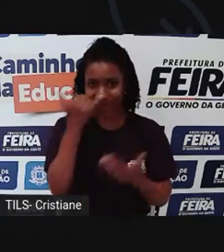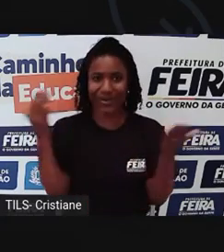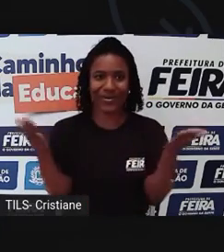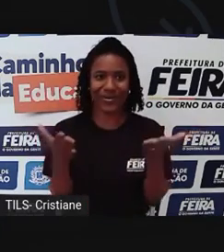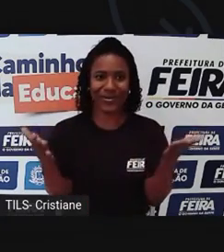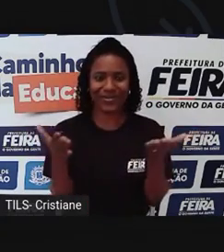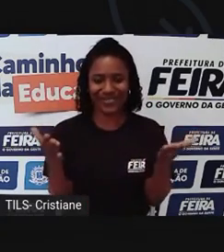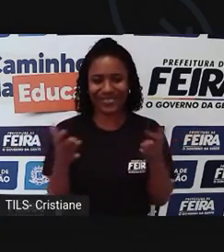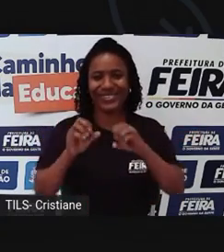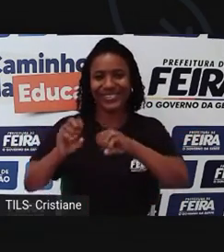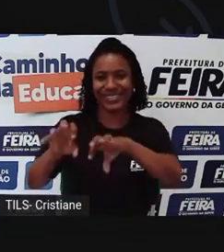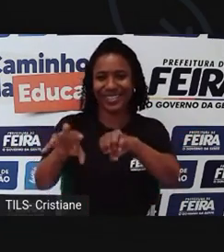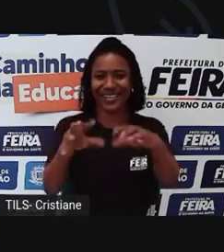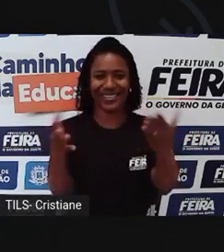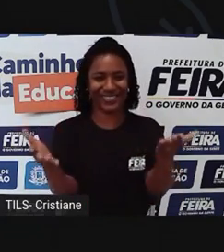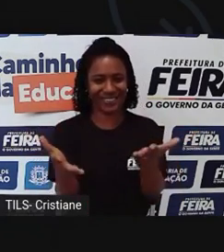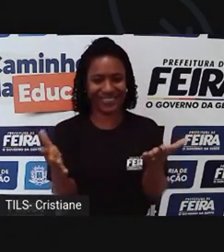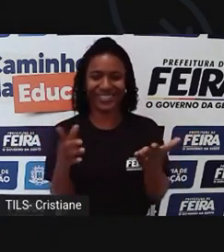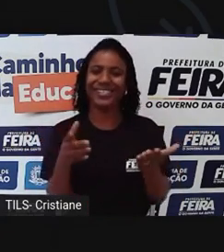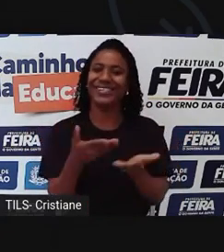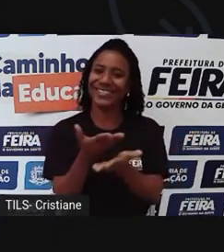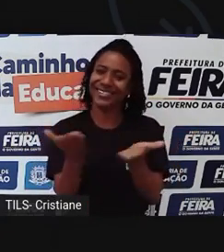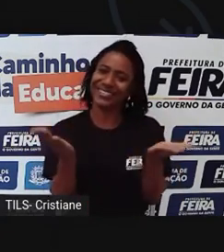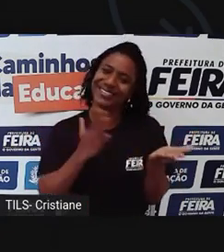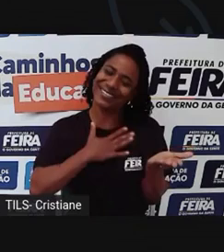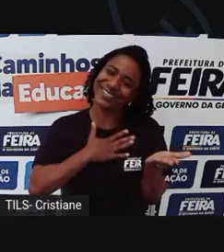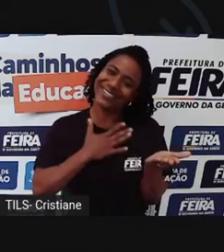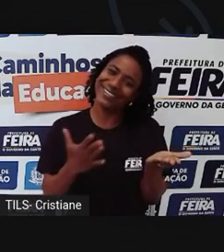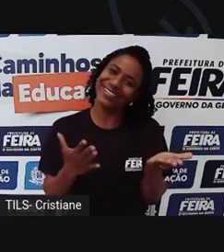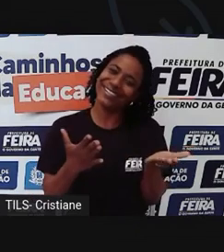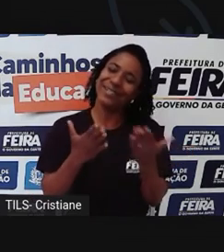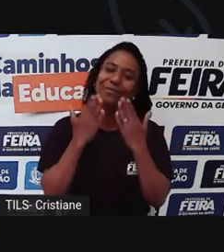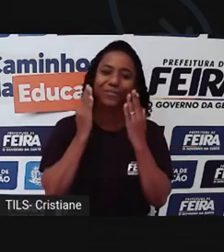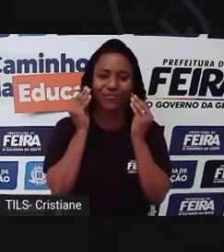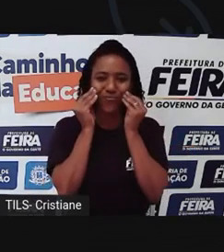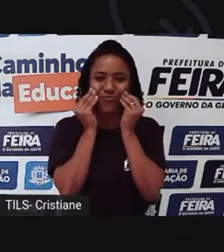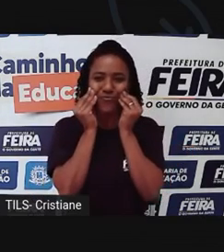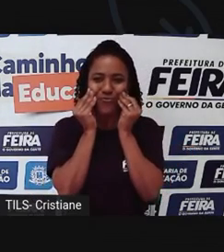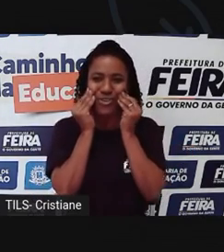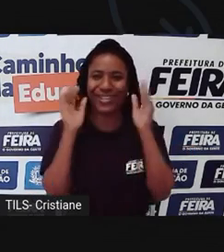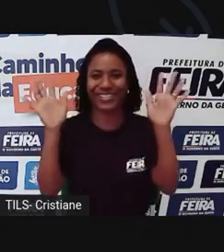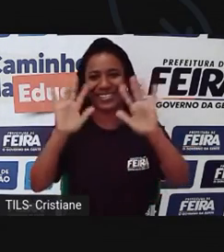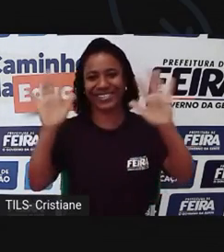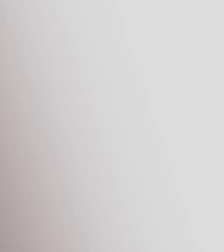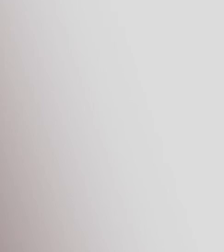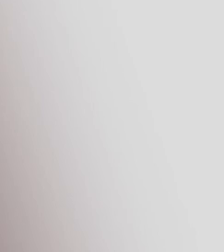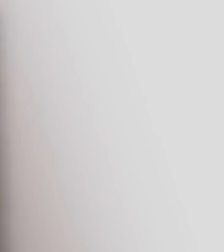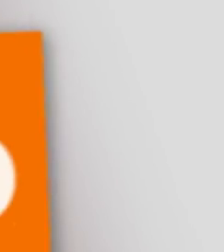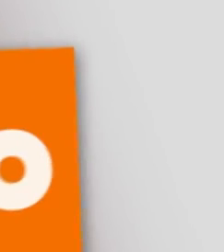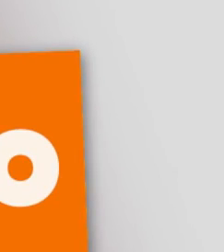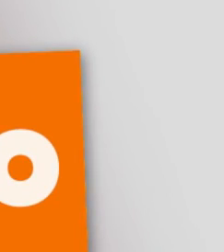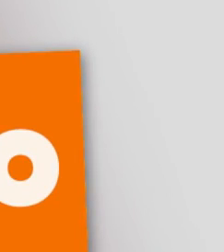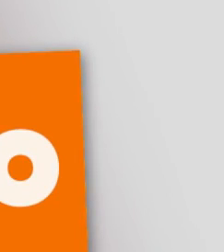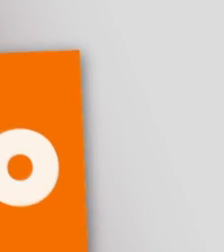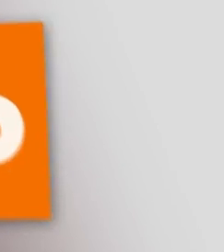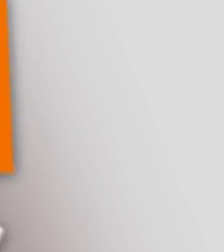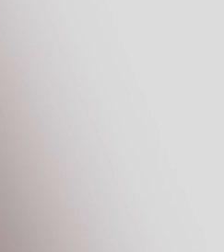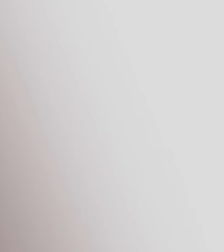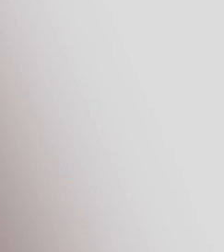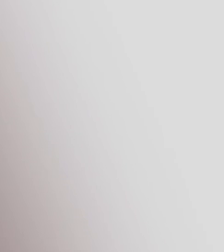espero que vocês tenham gostado e um beijinho e até a nossa próxima aula. Tchau,